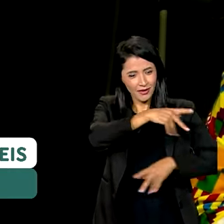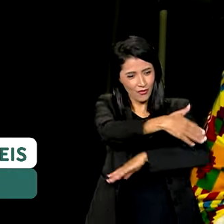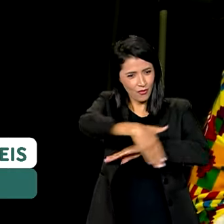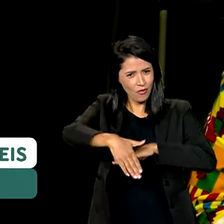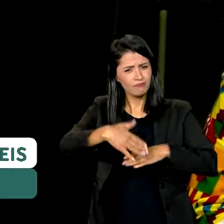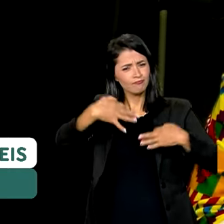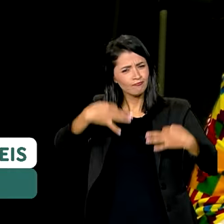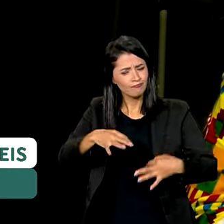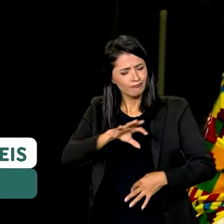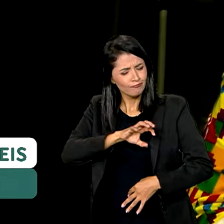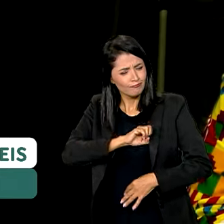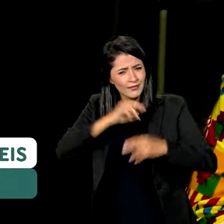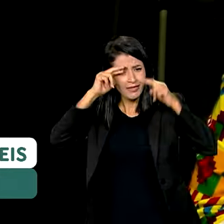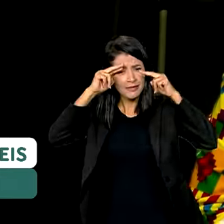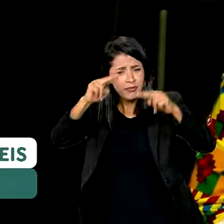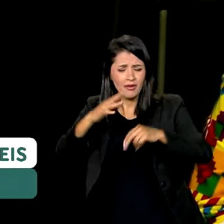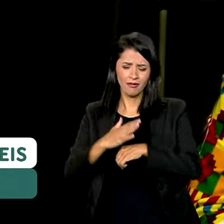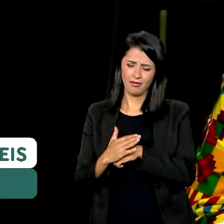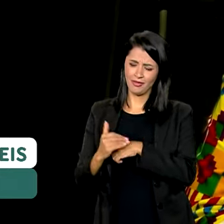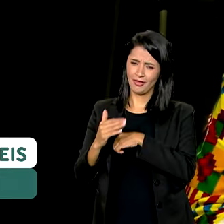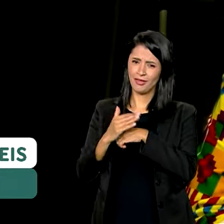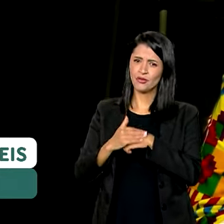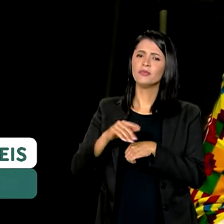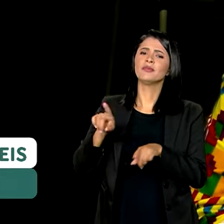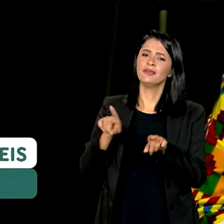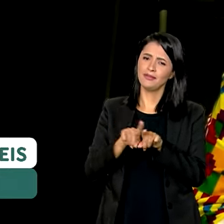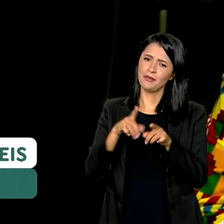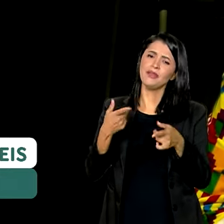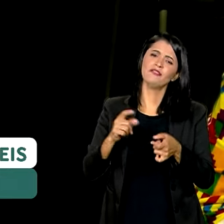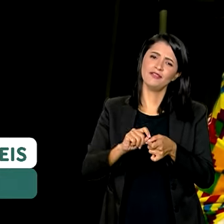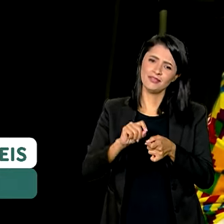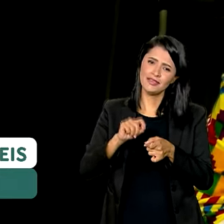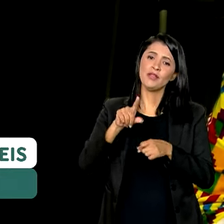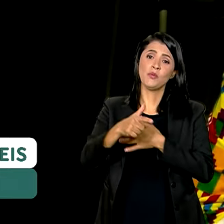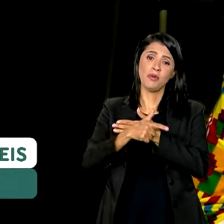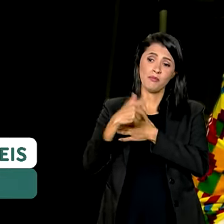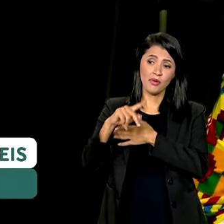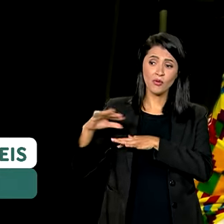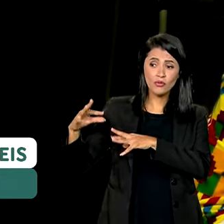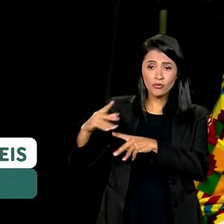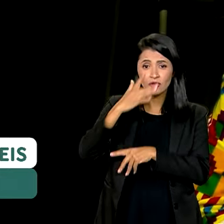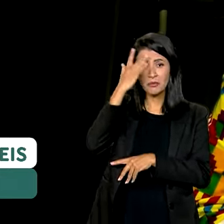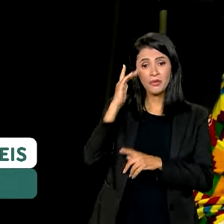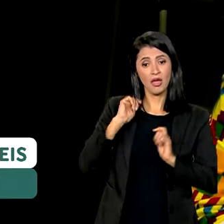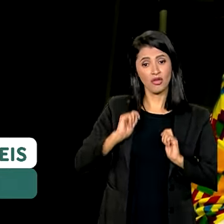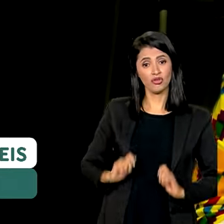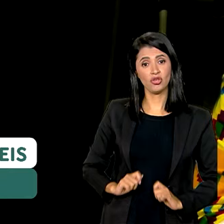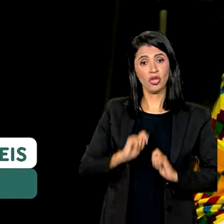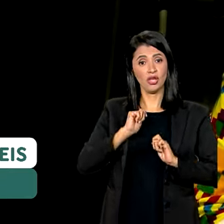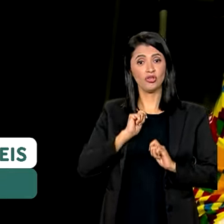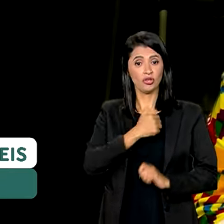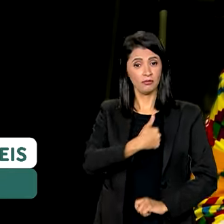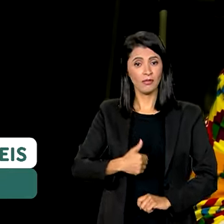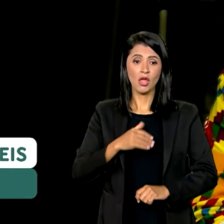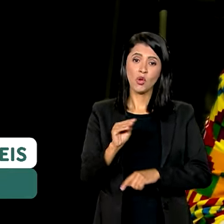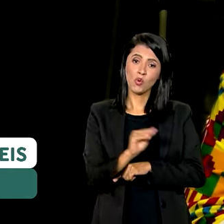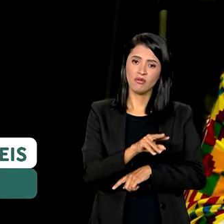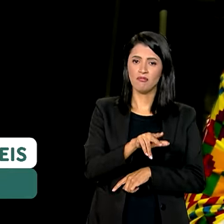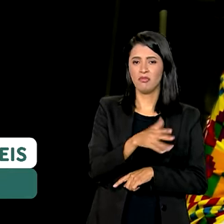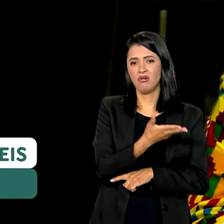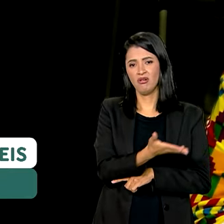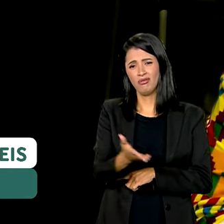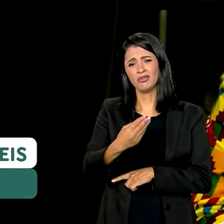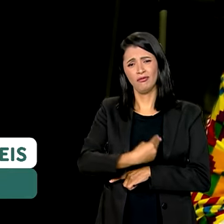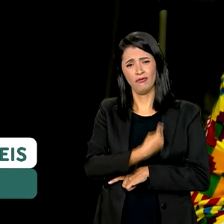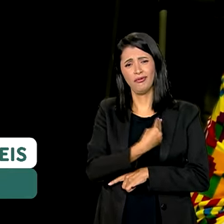humanidade, com amor, com respeito, com carinho e, fundamentalmente, fazendo aquilo que é o papel de todo agente público, cuidar daqueles irmãos nossos que